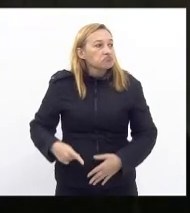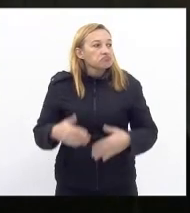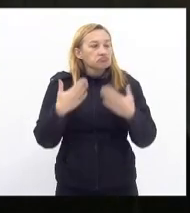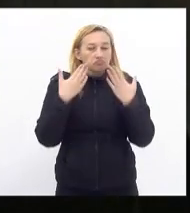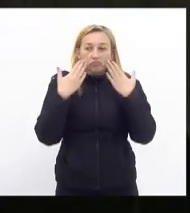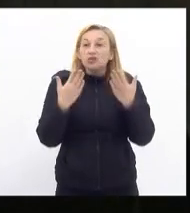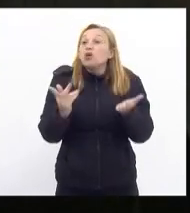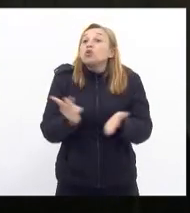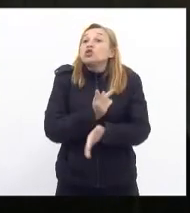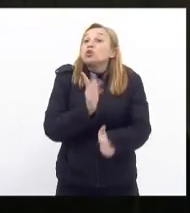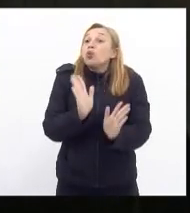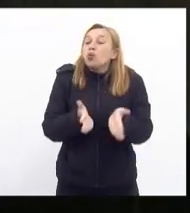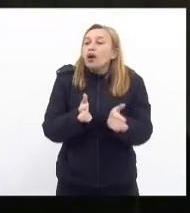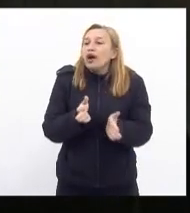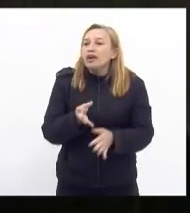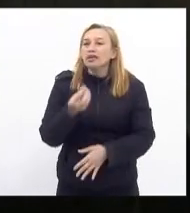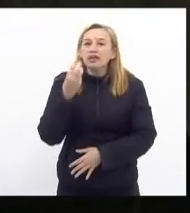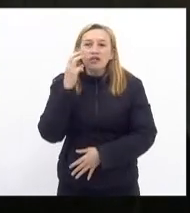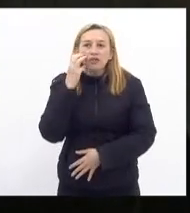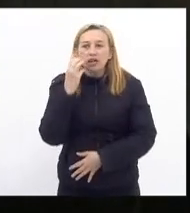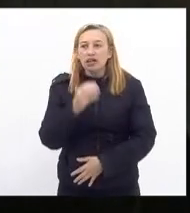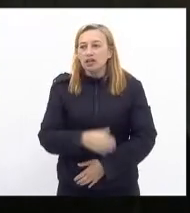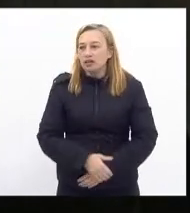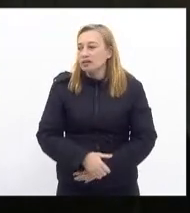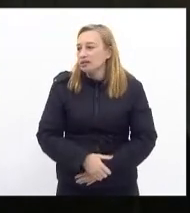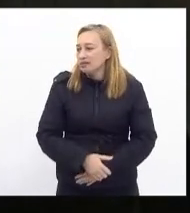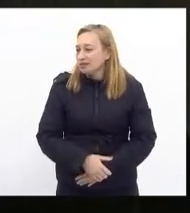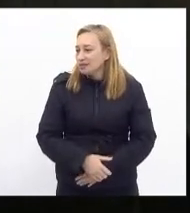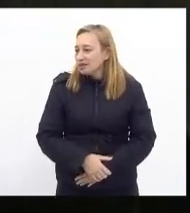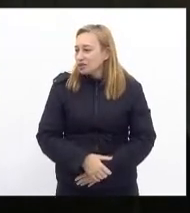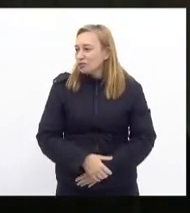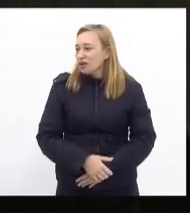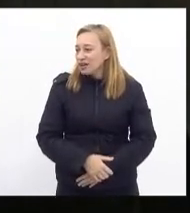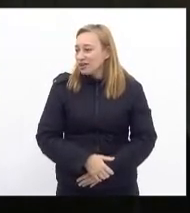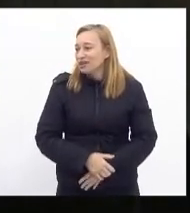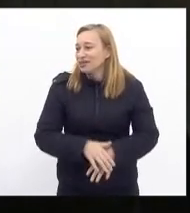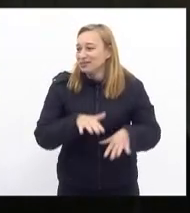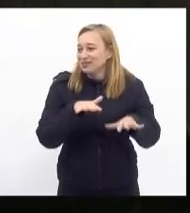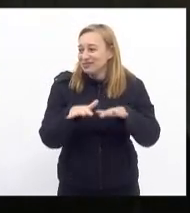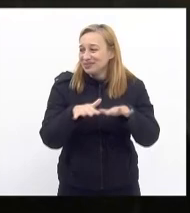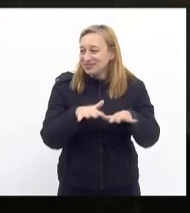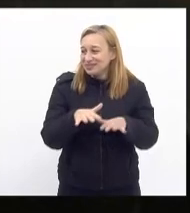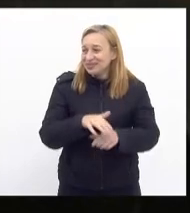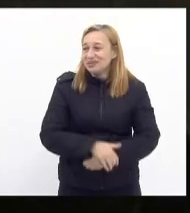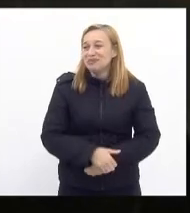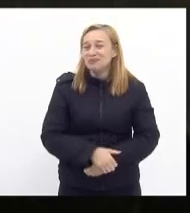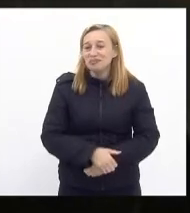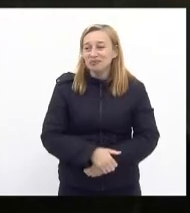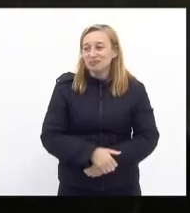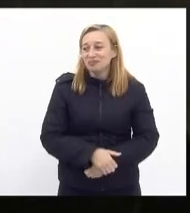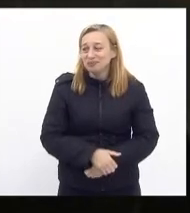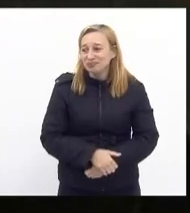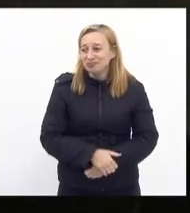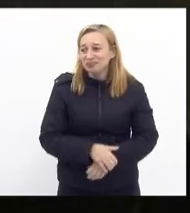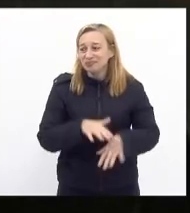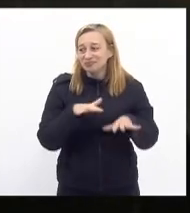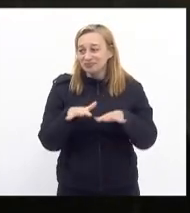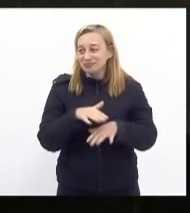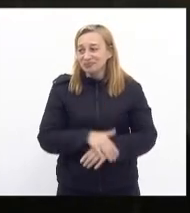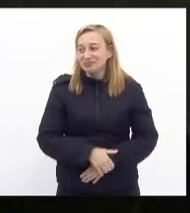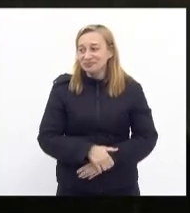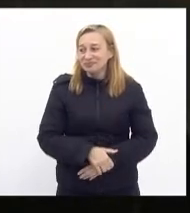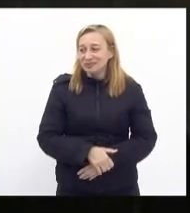deputado do Valdeque lembram a manifestação que teve aqui na porta uma manifestação pacífica uma manifestação ordeira